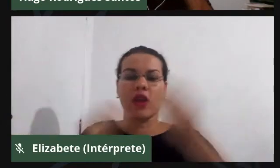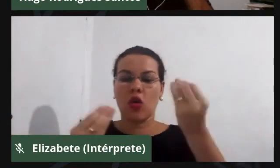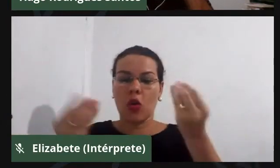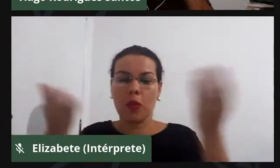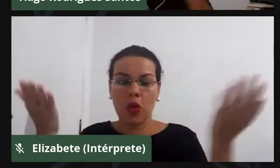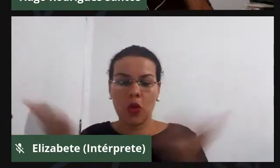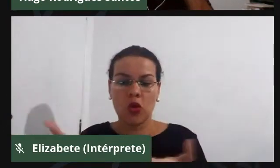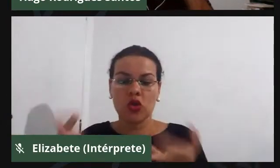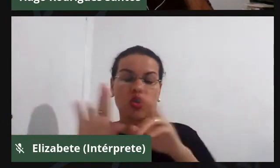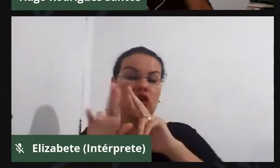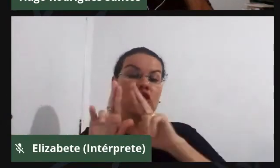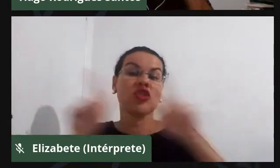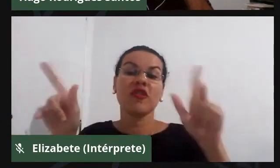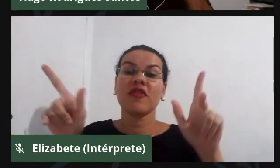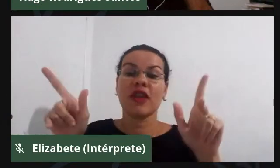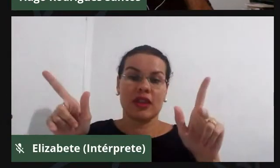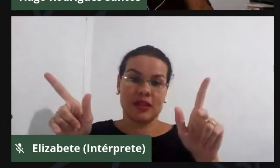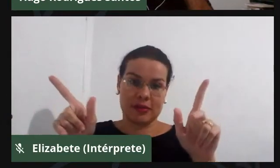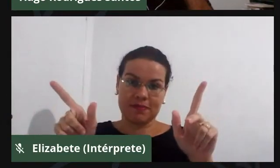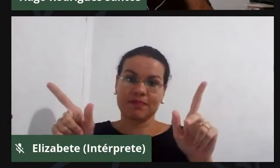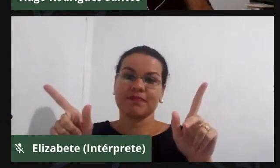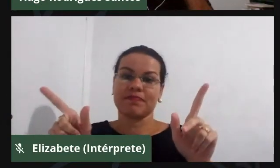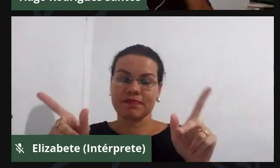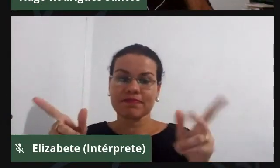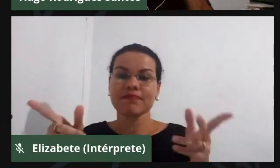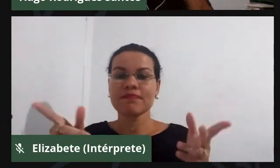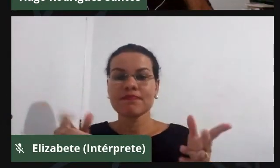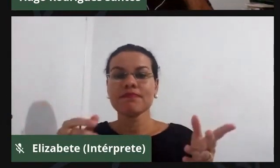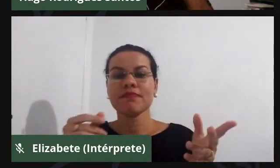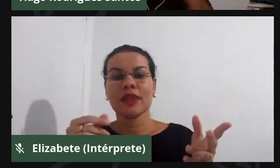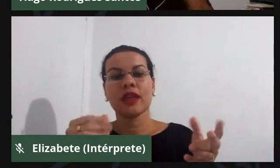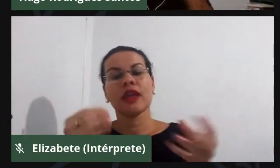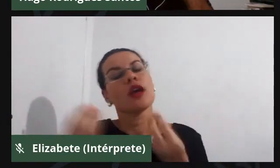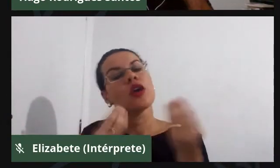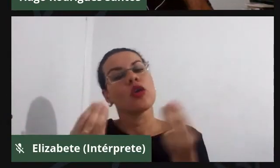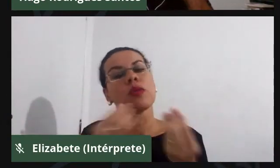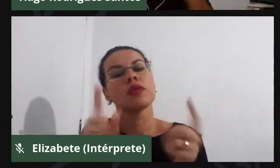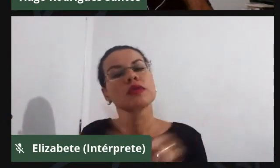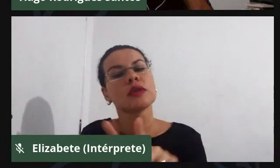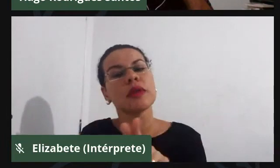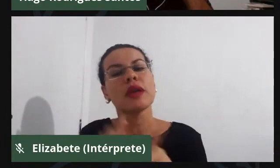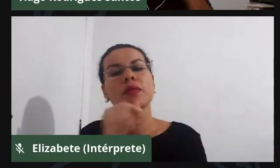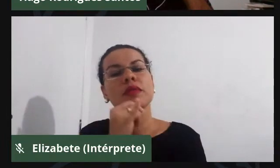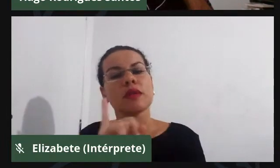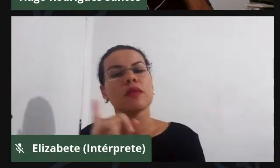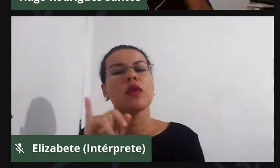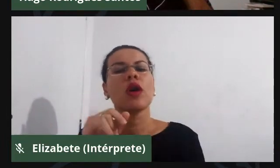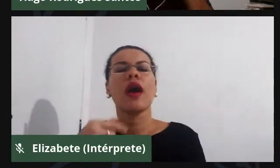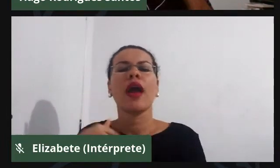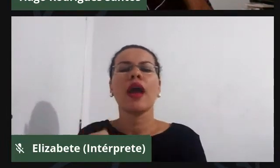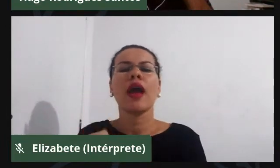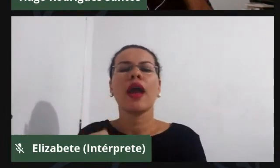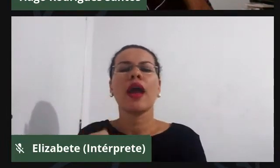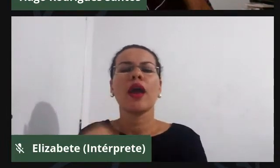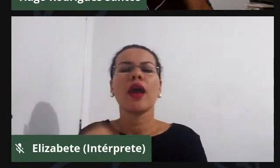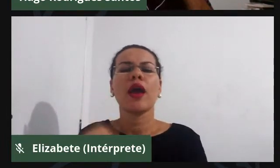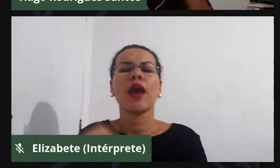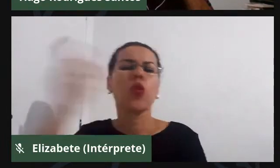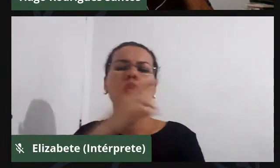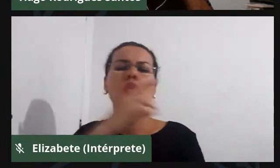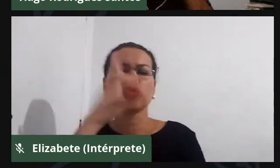que se lidam hoje com os quintais, de como se lidam hoje com as nossas vazantes, e aí até até dizia outro dia numa oficina,